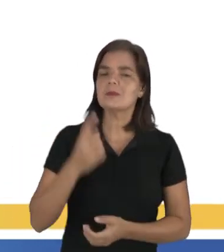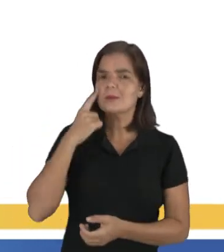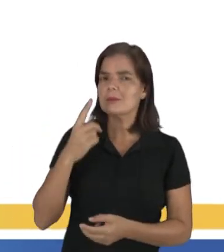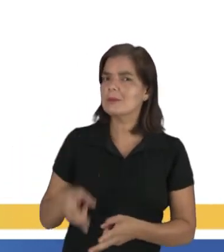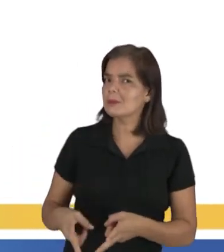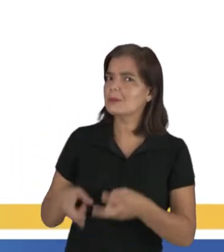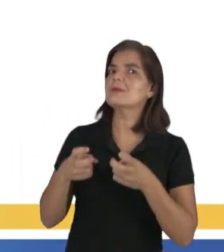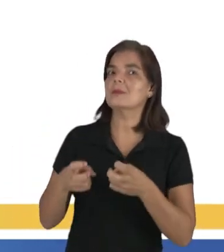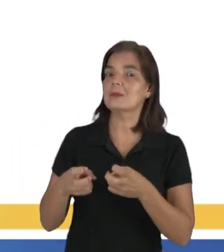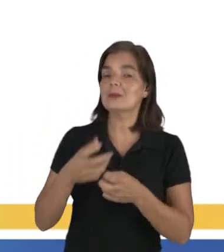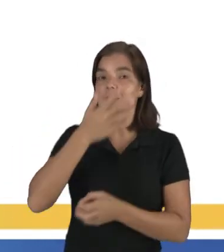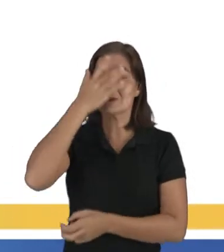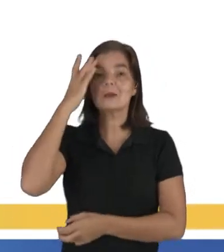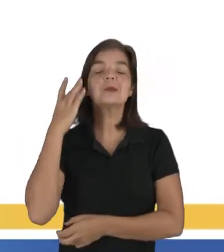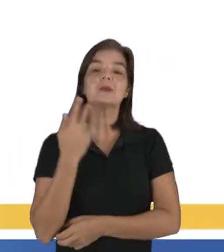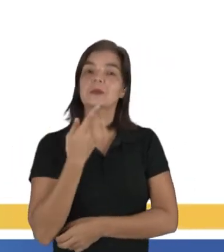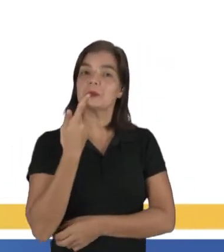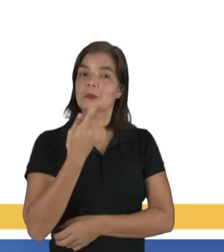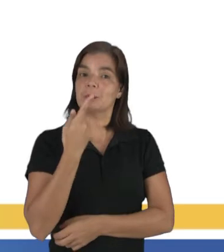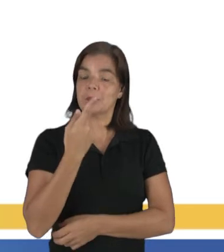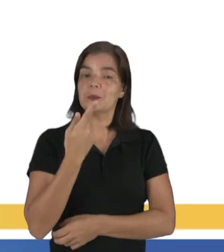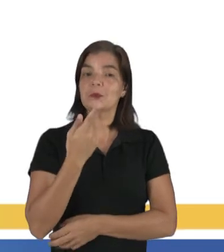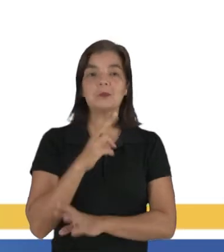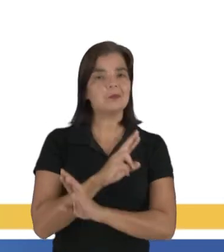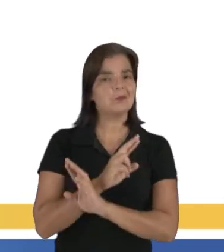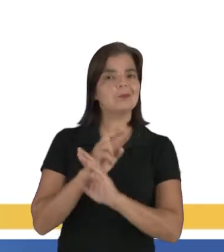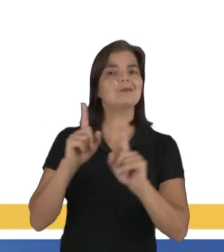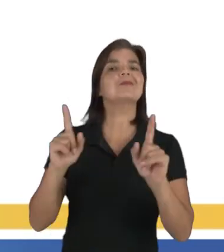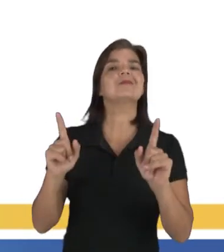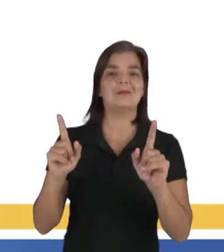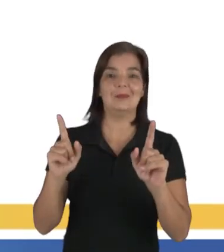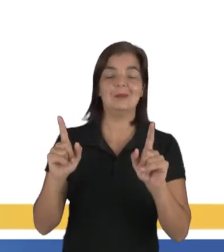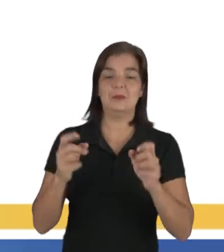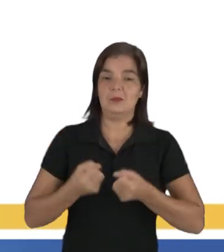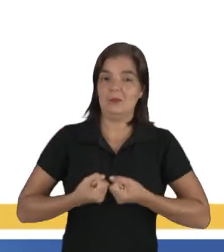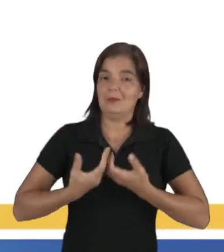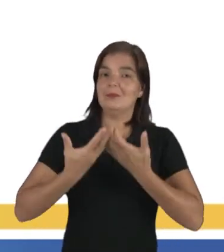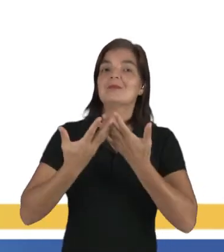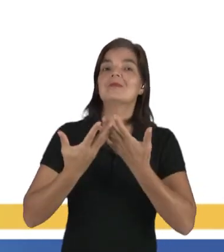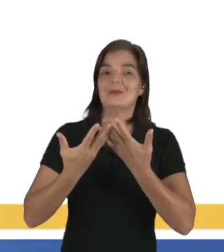percebemos os falares com os sotaques diferentes, expressões idiomáticas